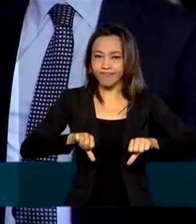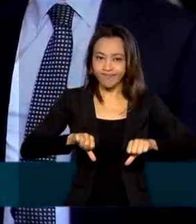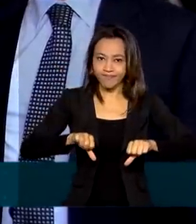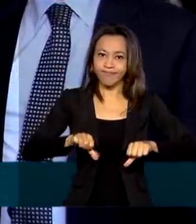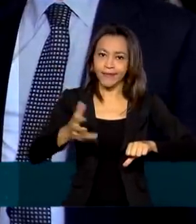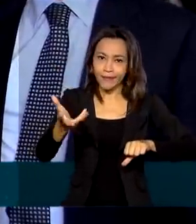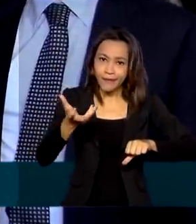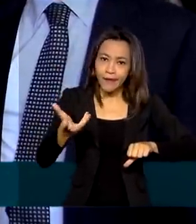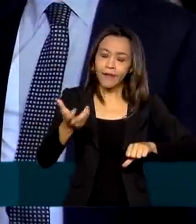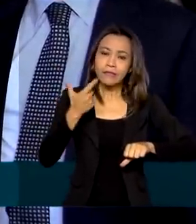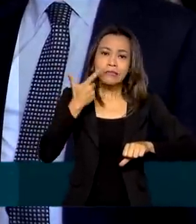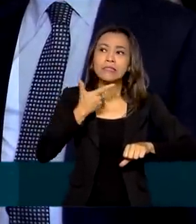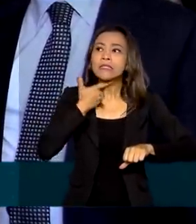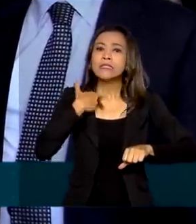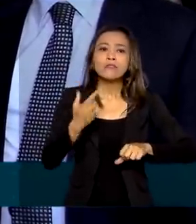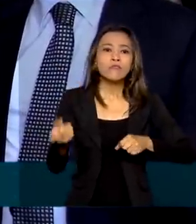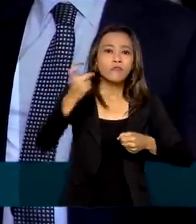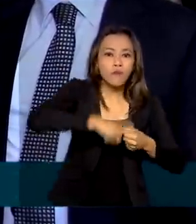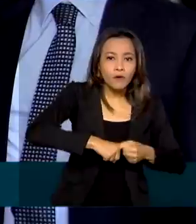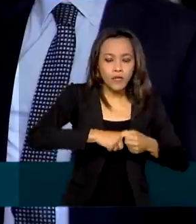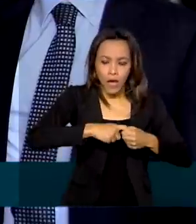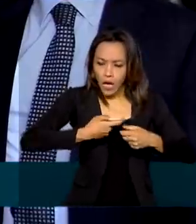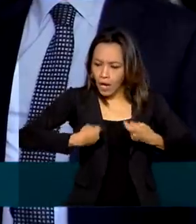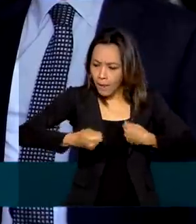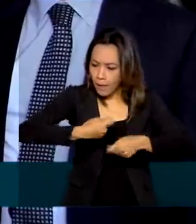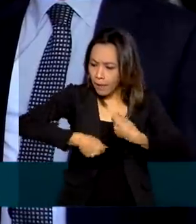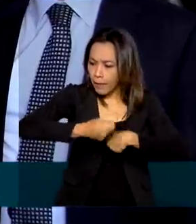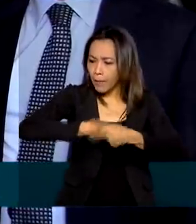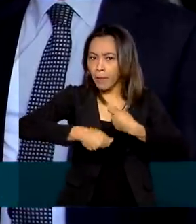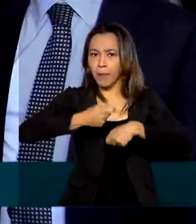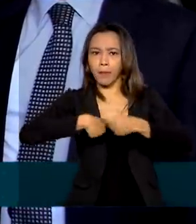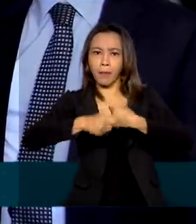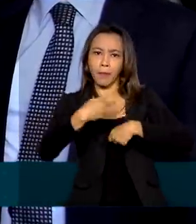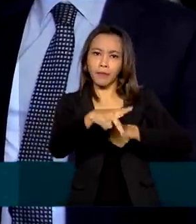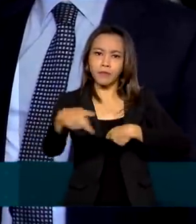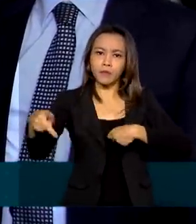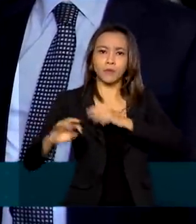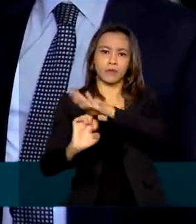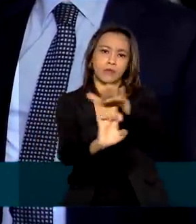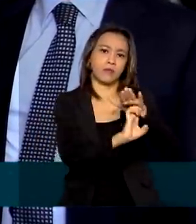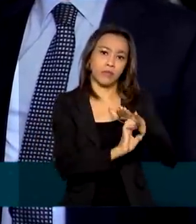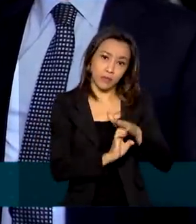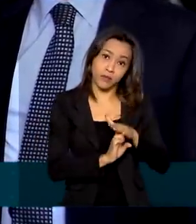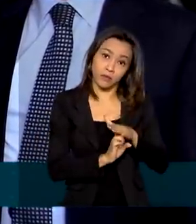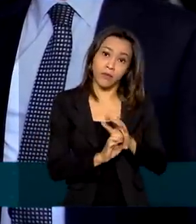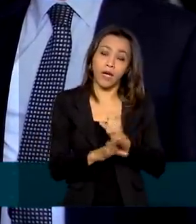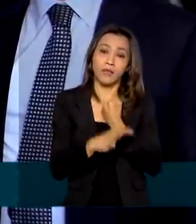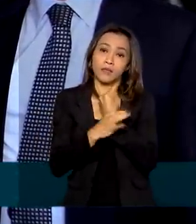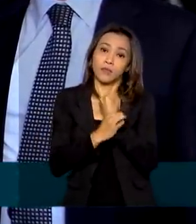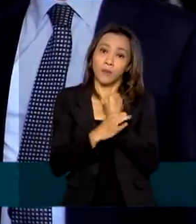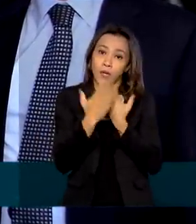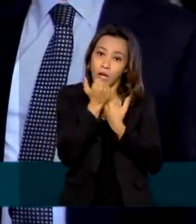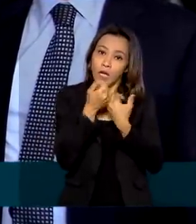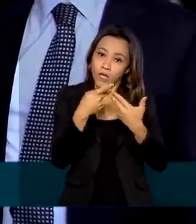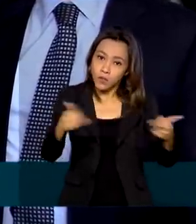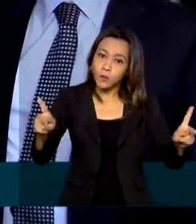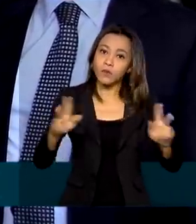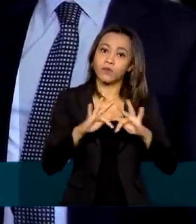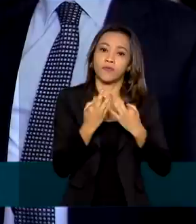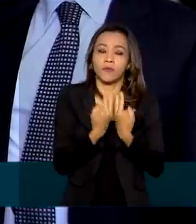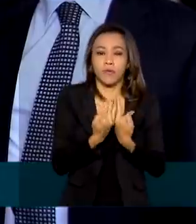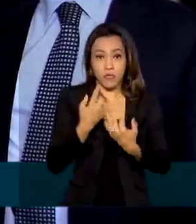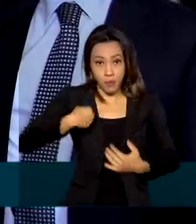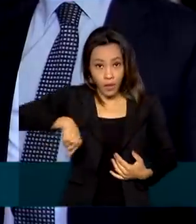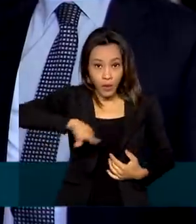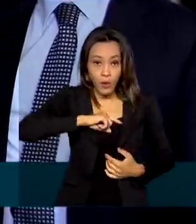que querem e têm que voltar ao mercado de trabalho para exatamente garantir o sustento próprio e de sua família. E para nós, do